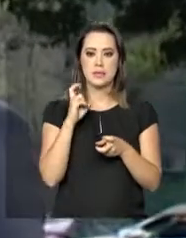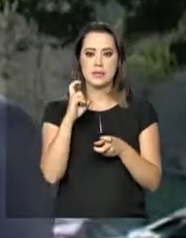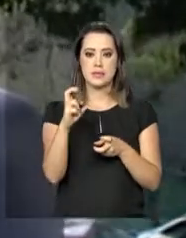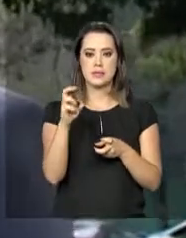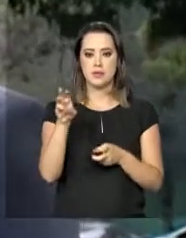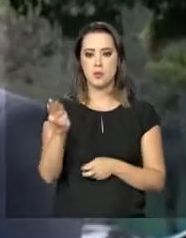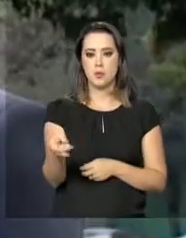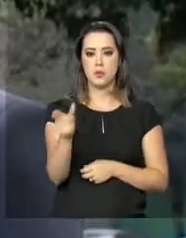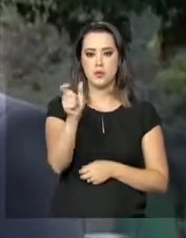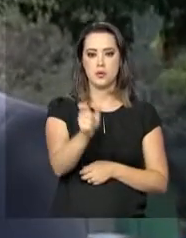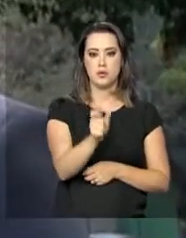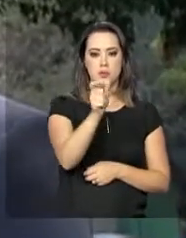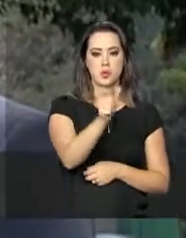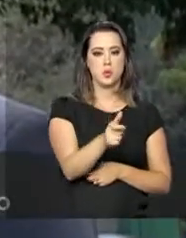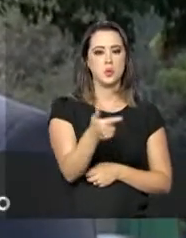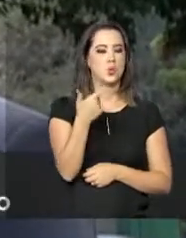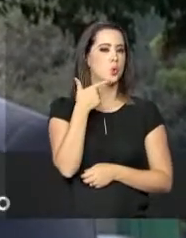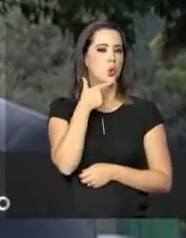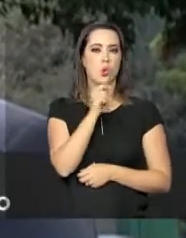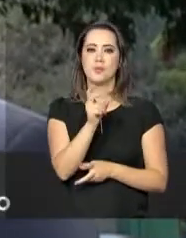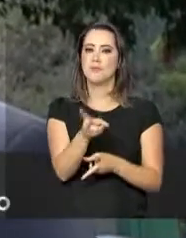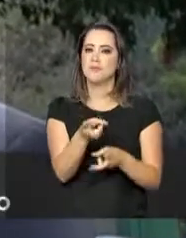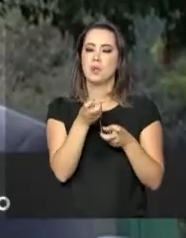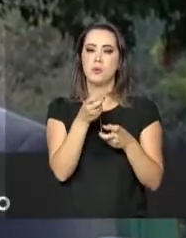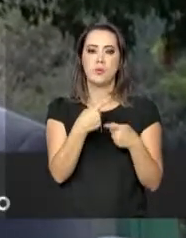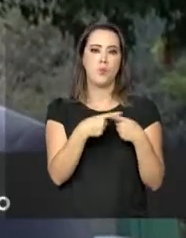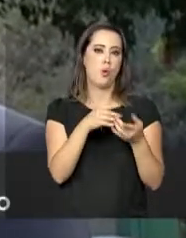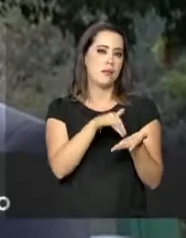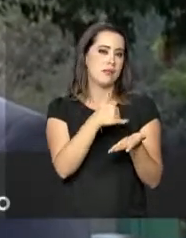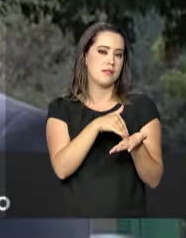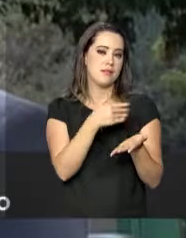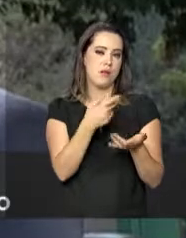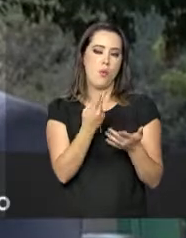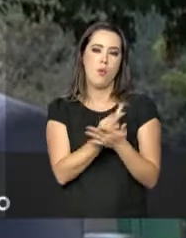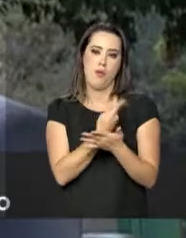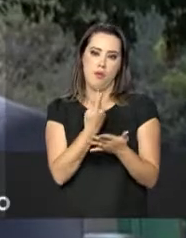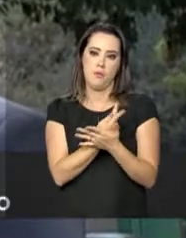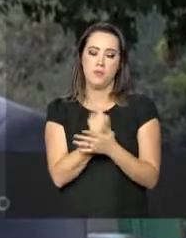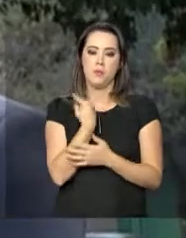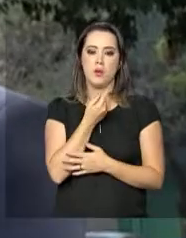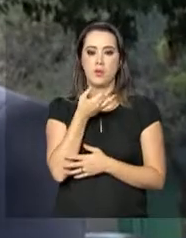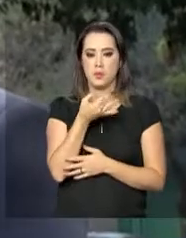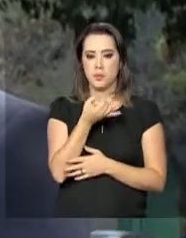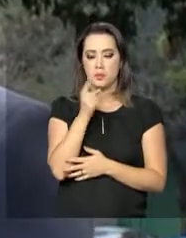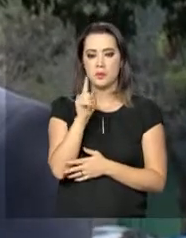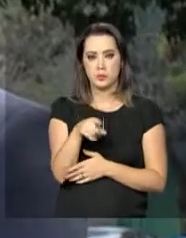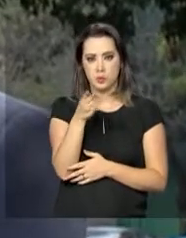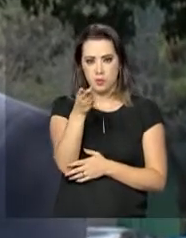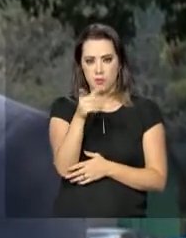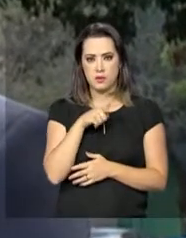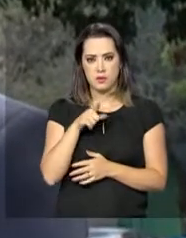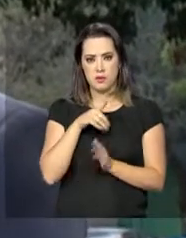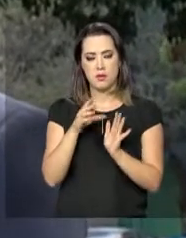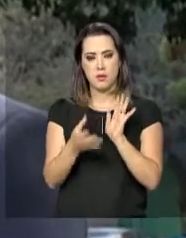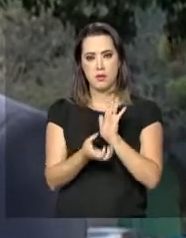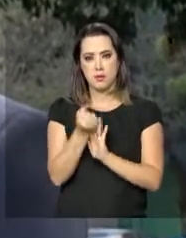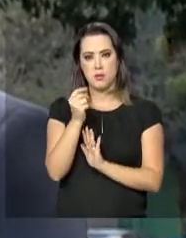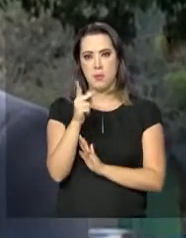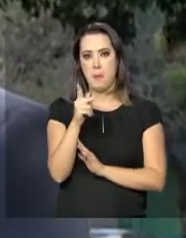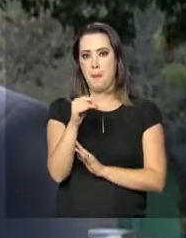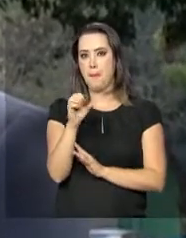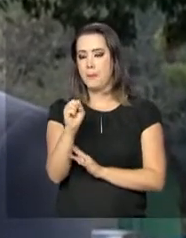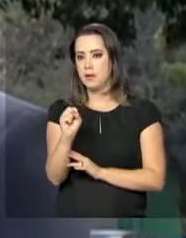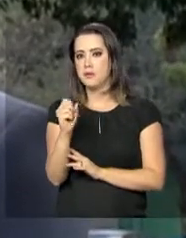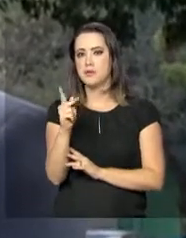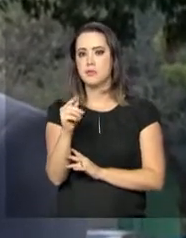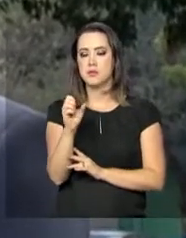pessoas não conseguiram ser identificadas por questões cadastrais. Então a nossa sugestão é, se você cotista do fundo PIS-PASEP